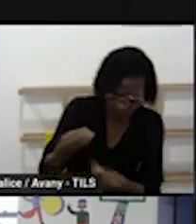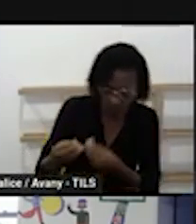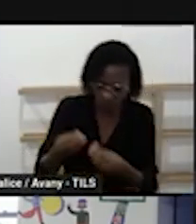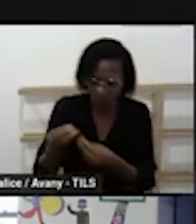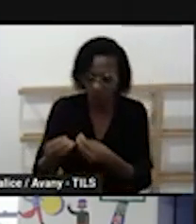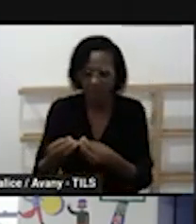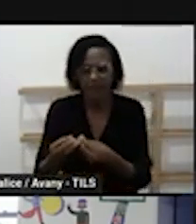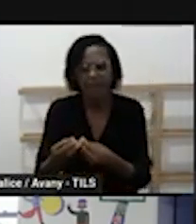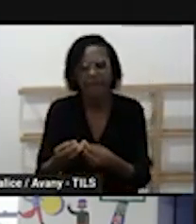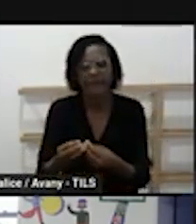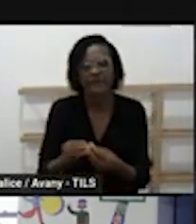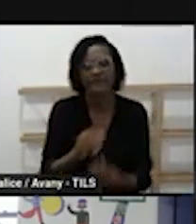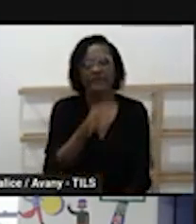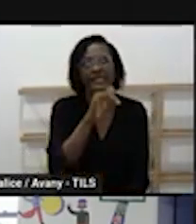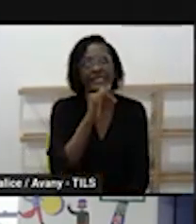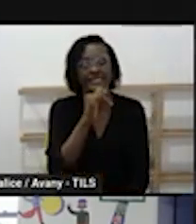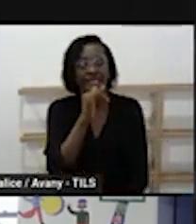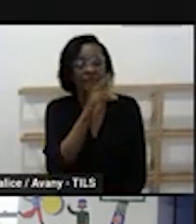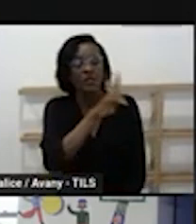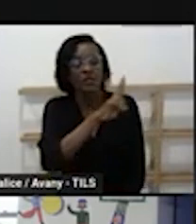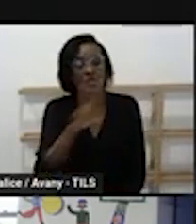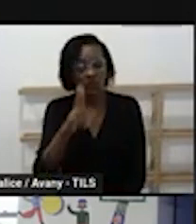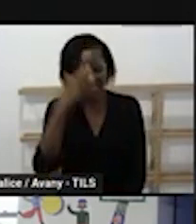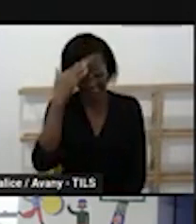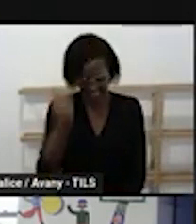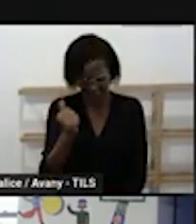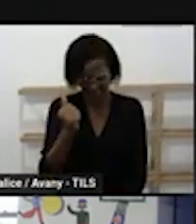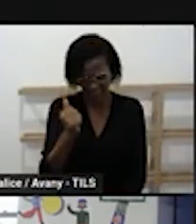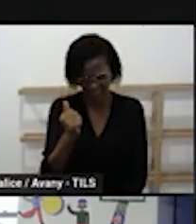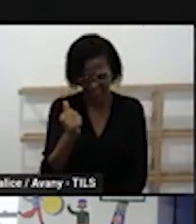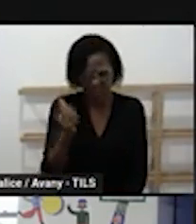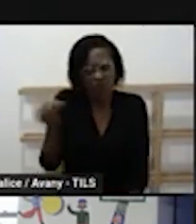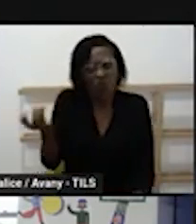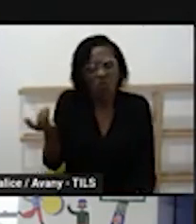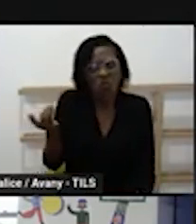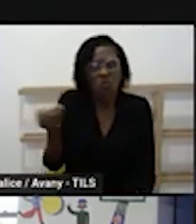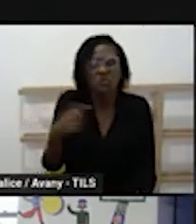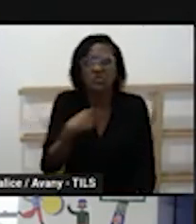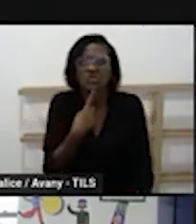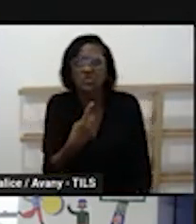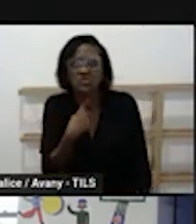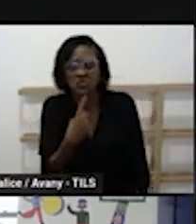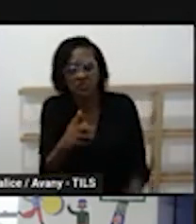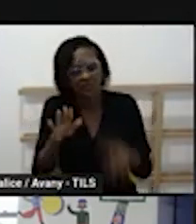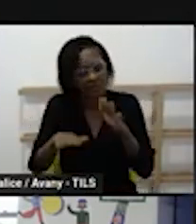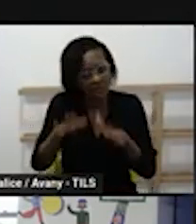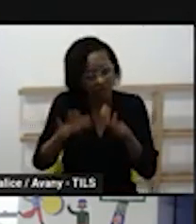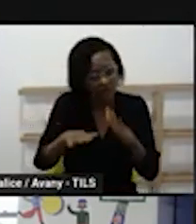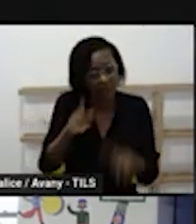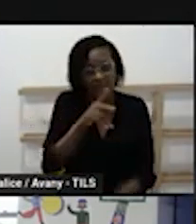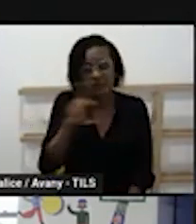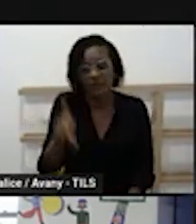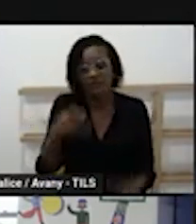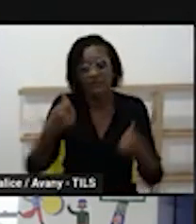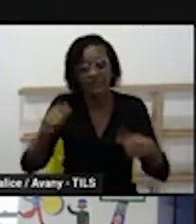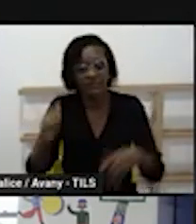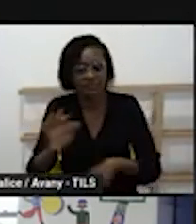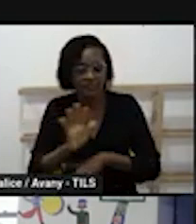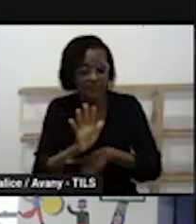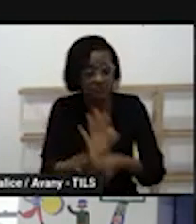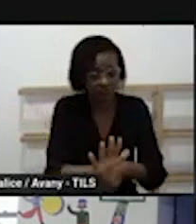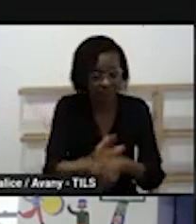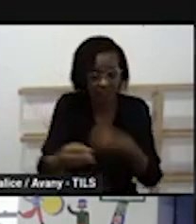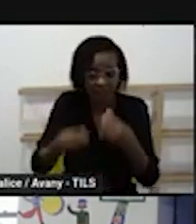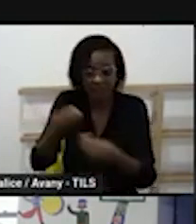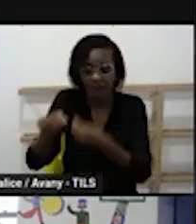é garantir aquele saber ao final da sequência na sequência do nome por exemplo o professor vai ali desenvolver estratégias para que ao final